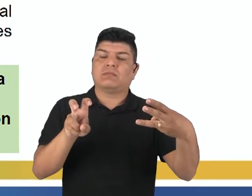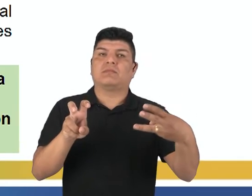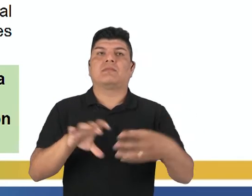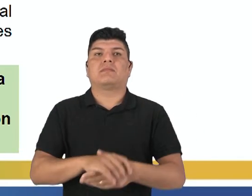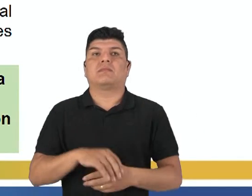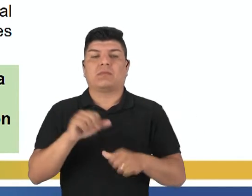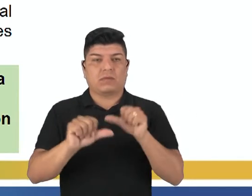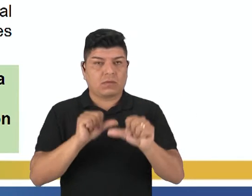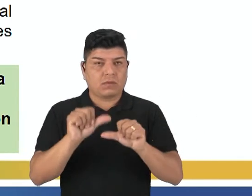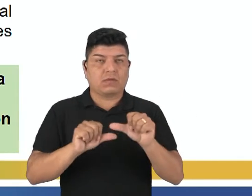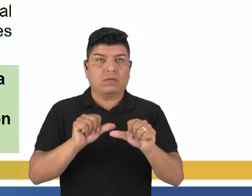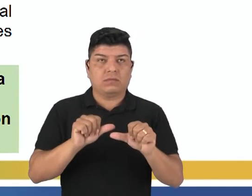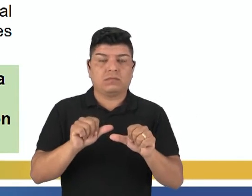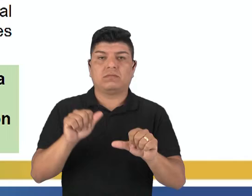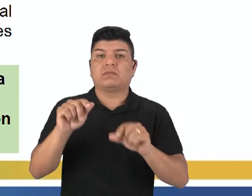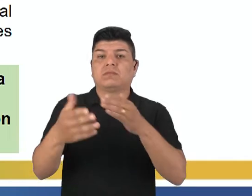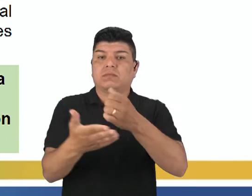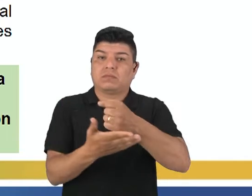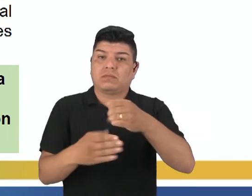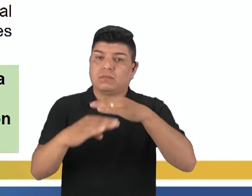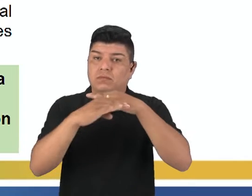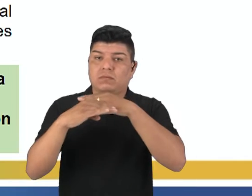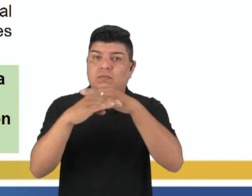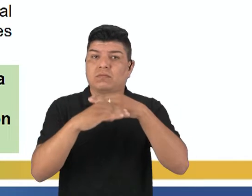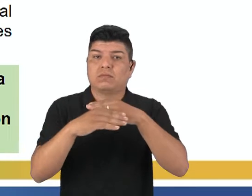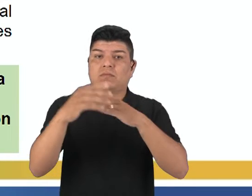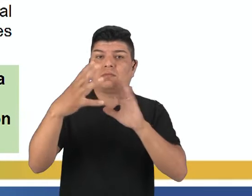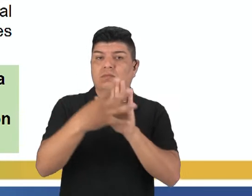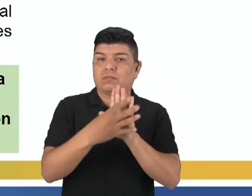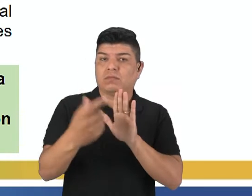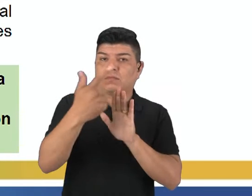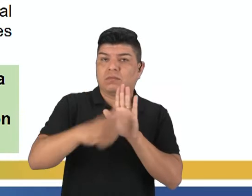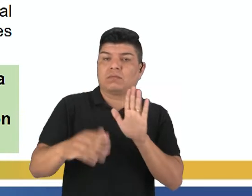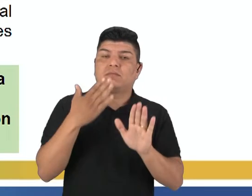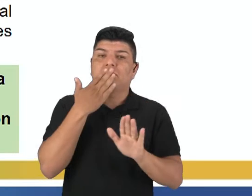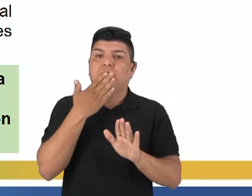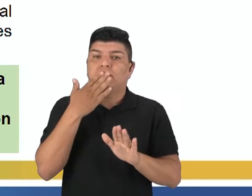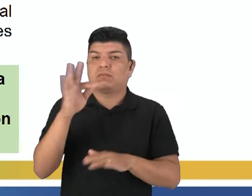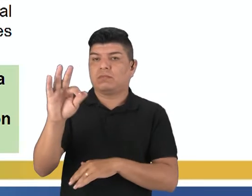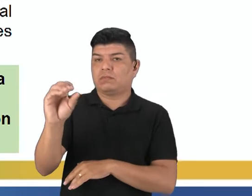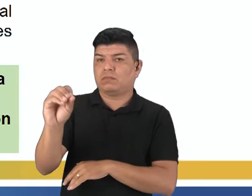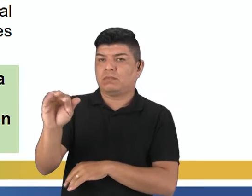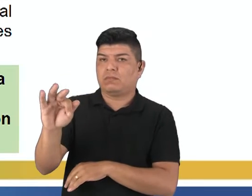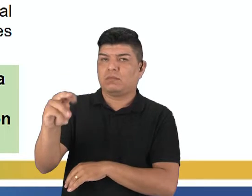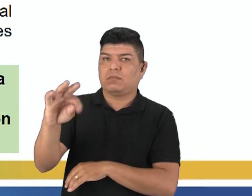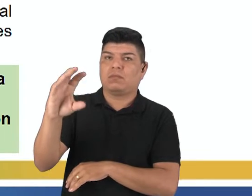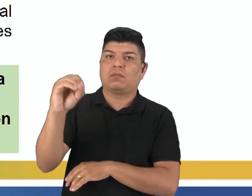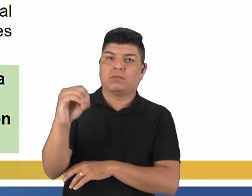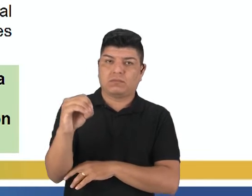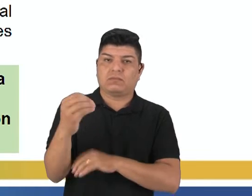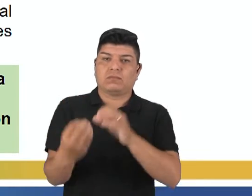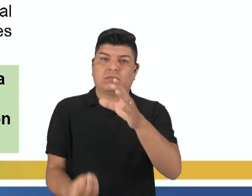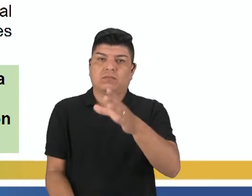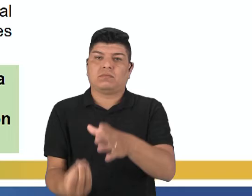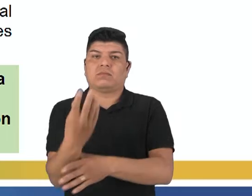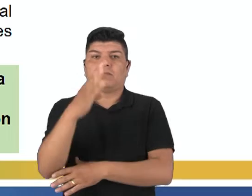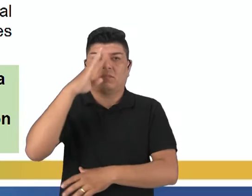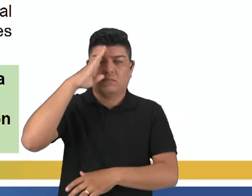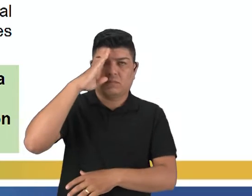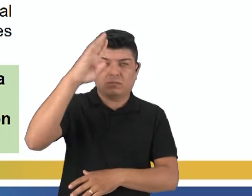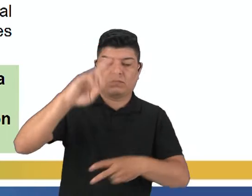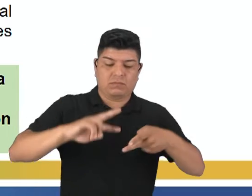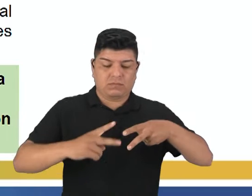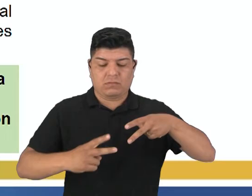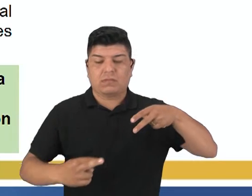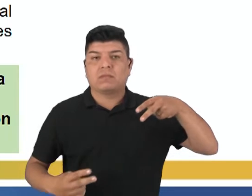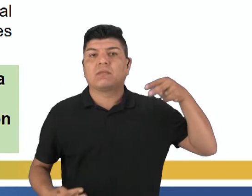forma um padrão típico de repetição de unidade de açúcar e fosfato, que forma a cadeia principal